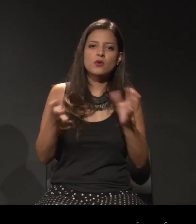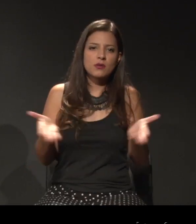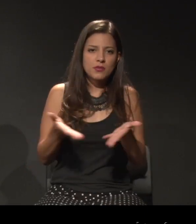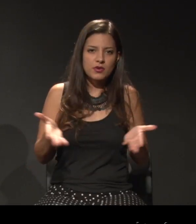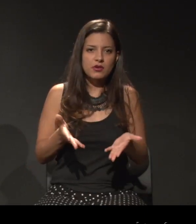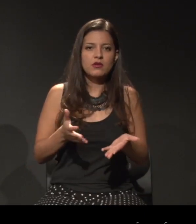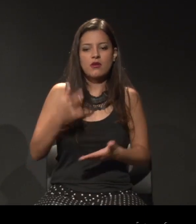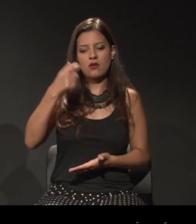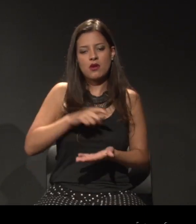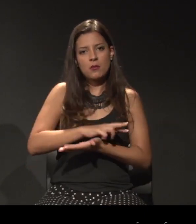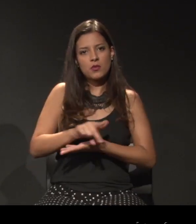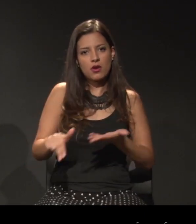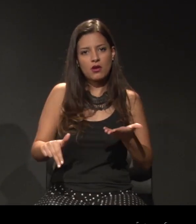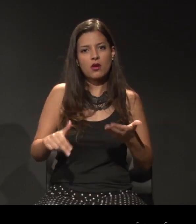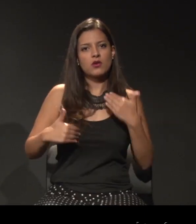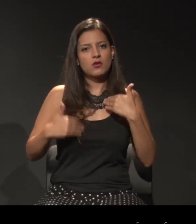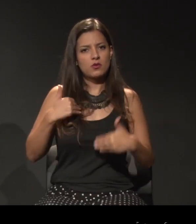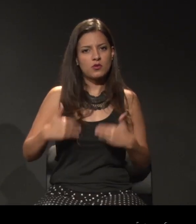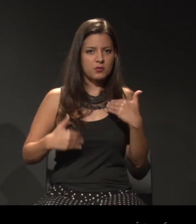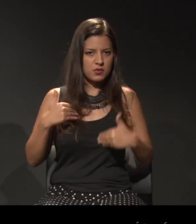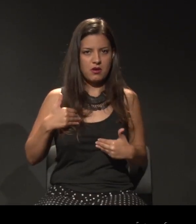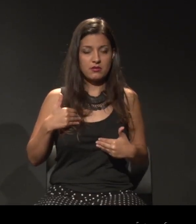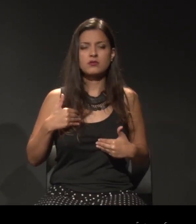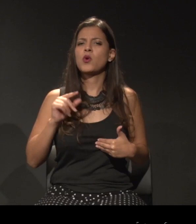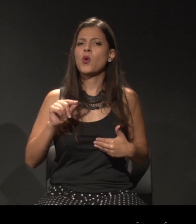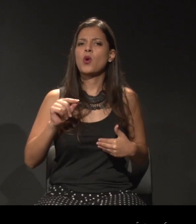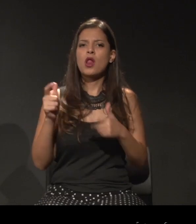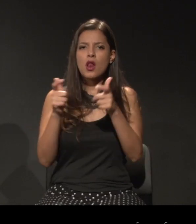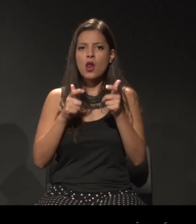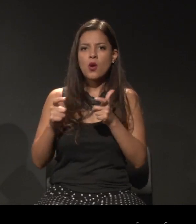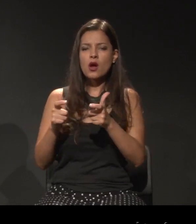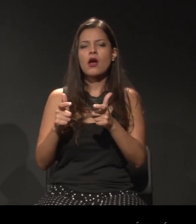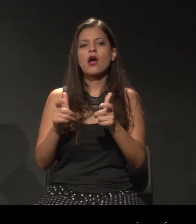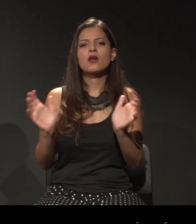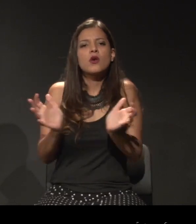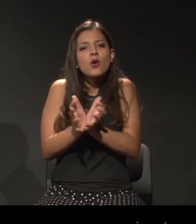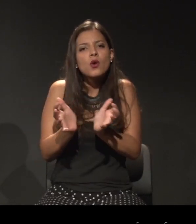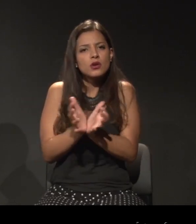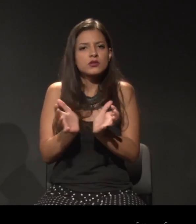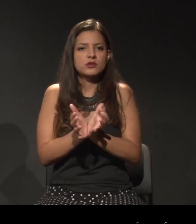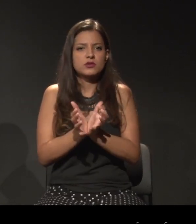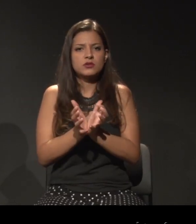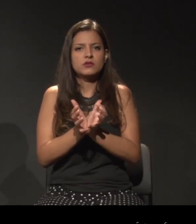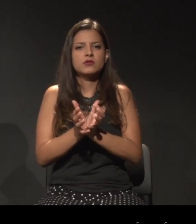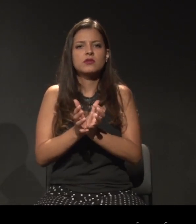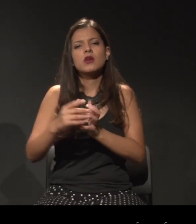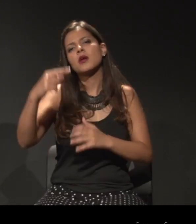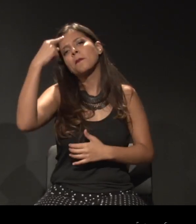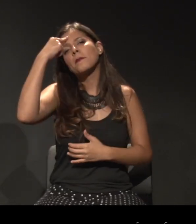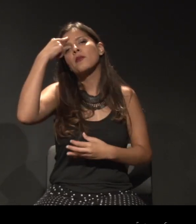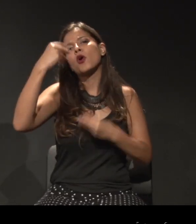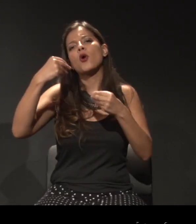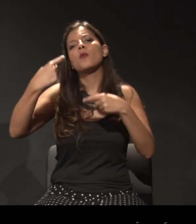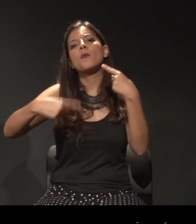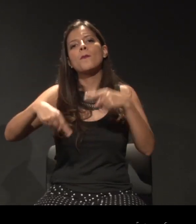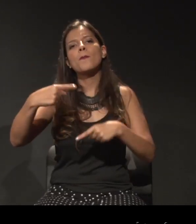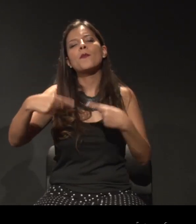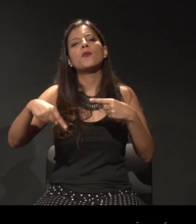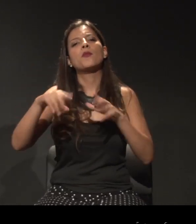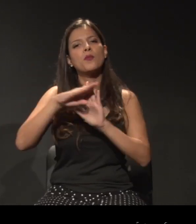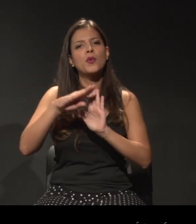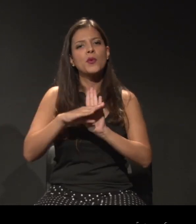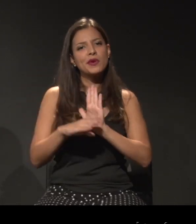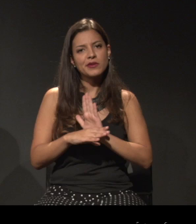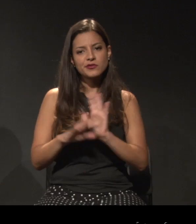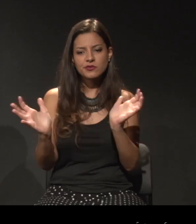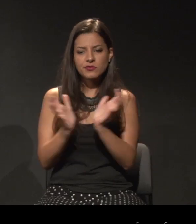pouco sobre esse lugar coletivo de pensar políticas de forma coletiva,